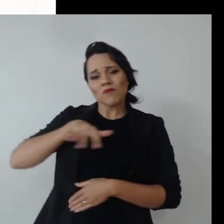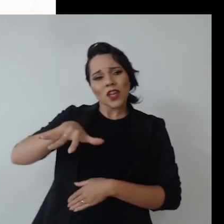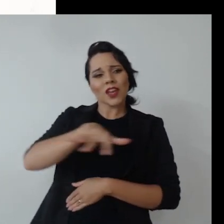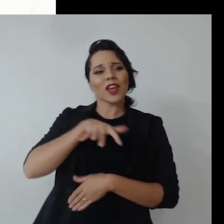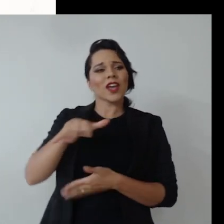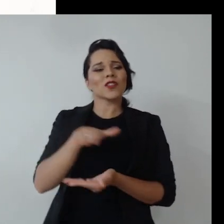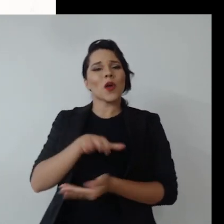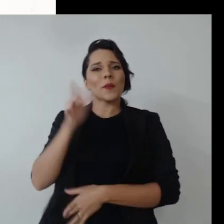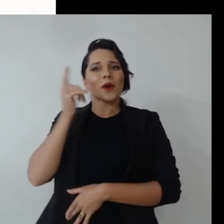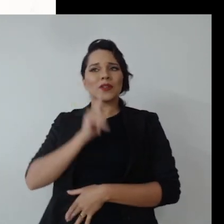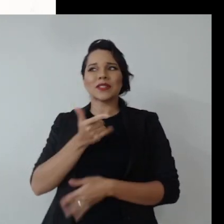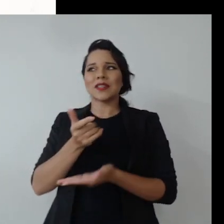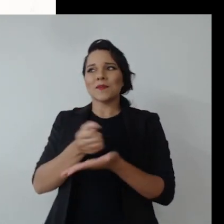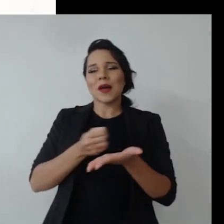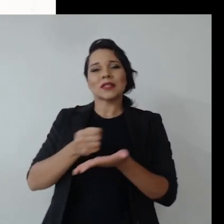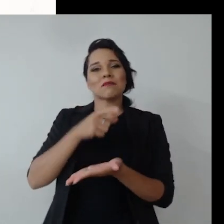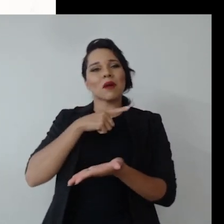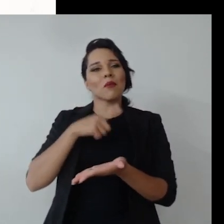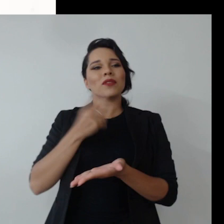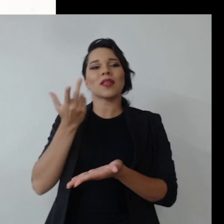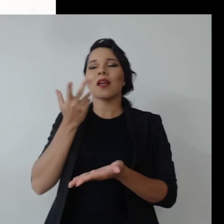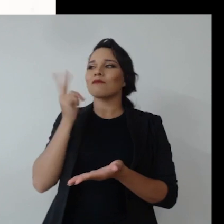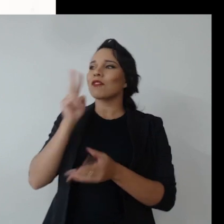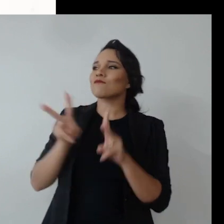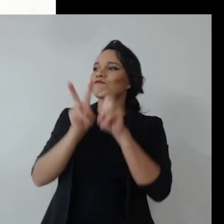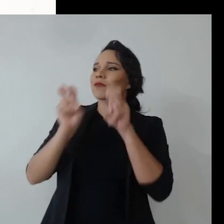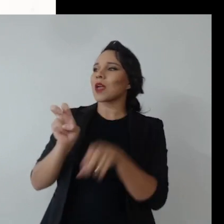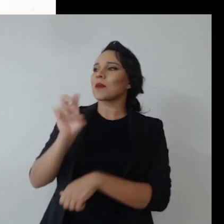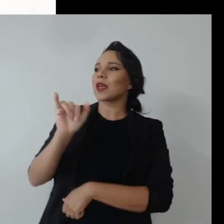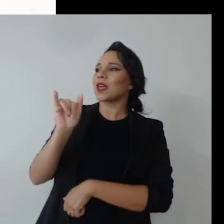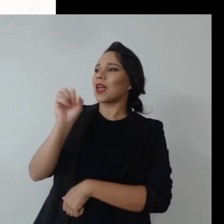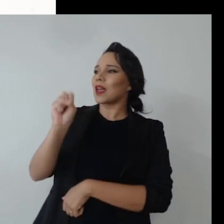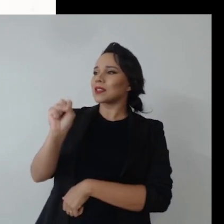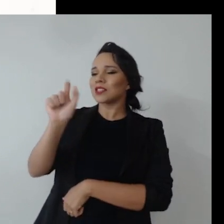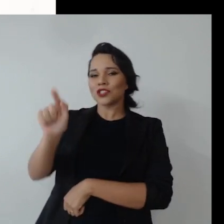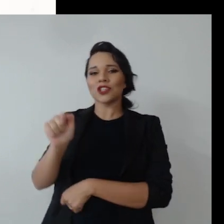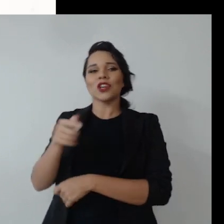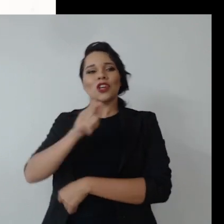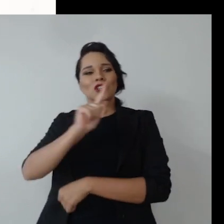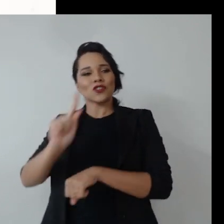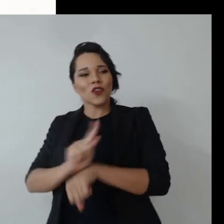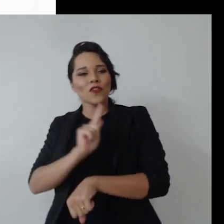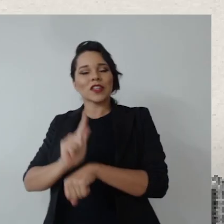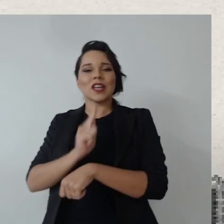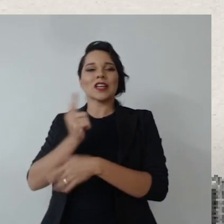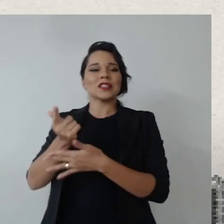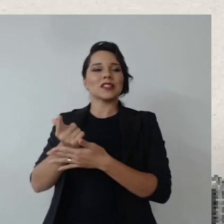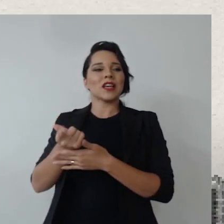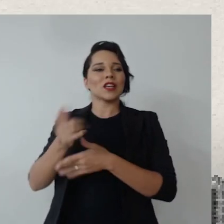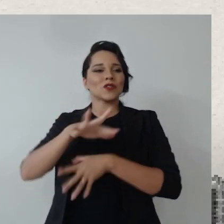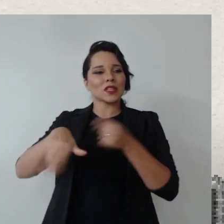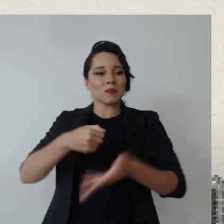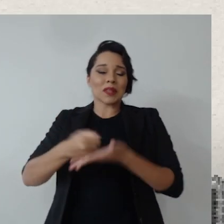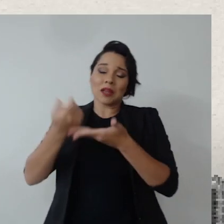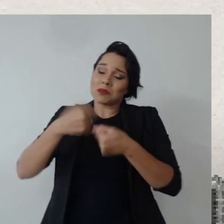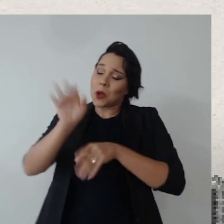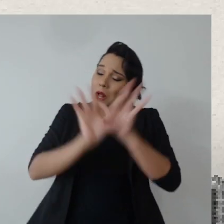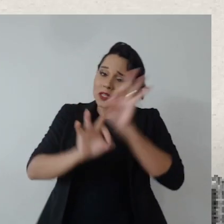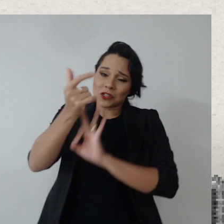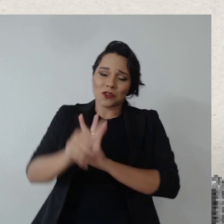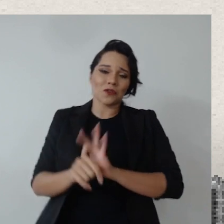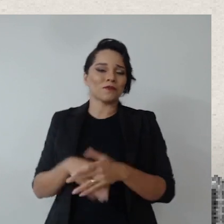terreno para poder sedimentar, para poder passear com o TMSG, governança, sustentabilidade. É querer fazer. Então,